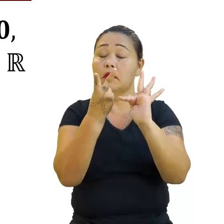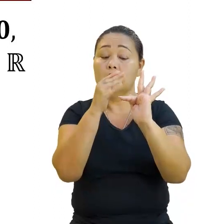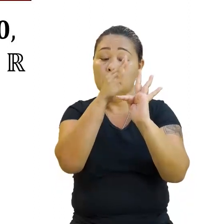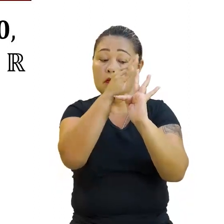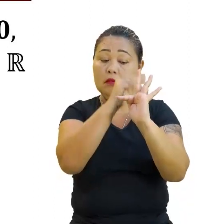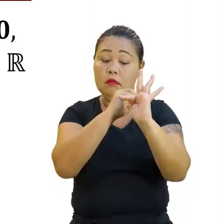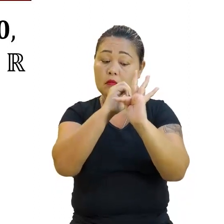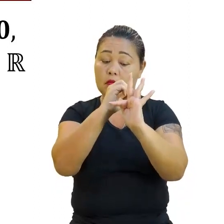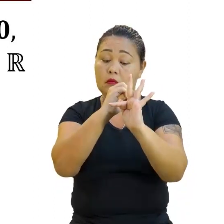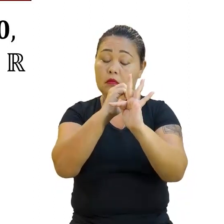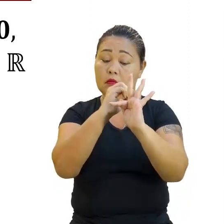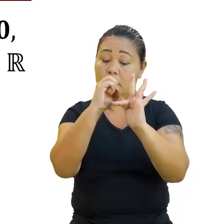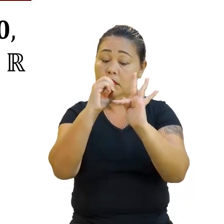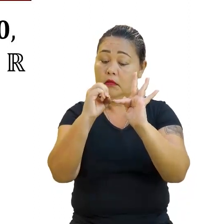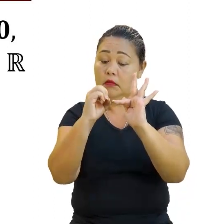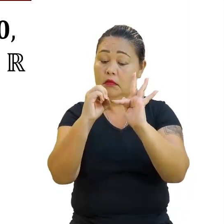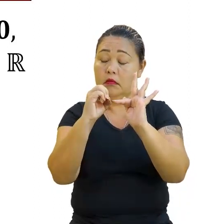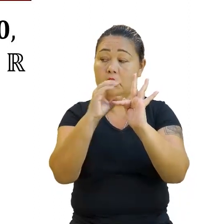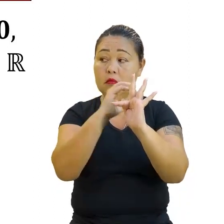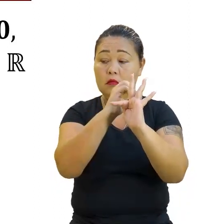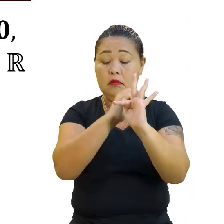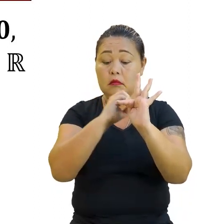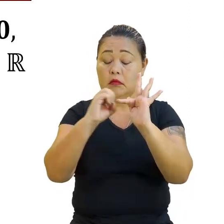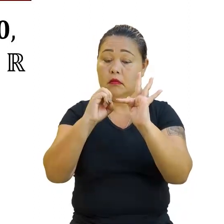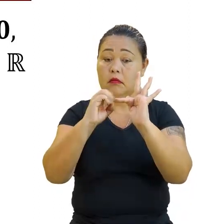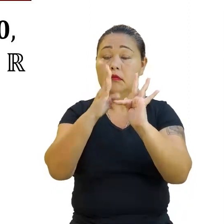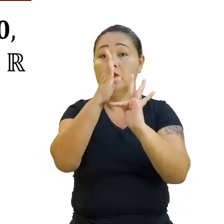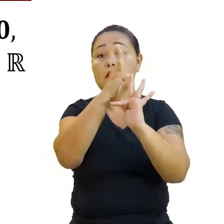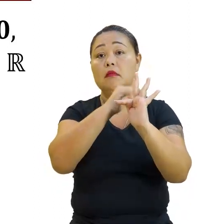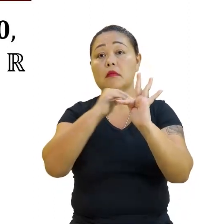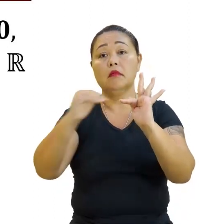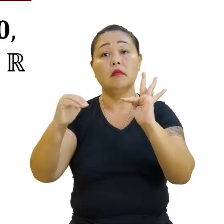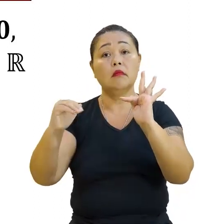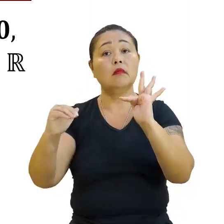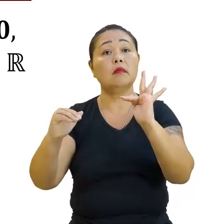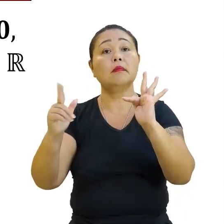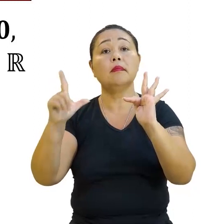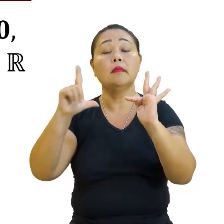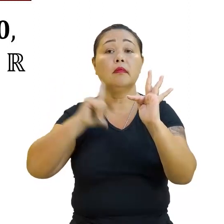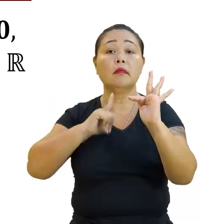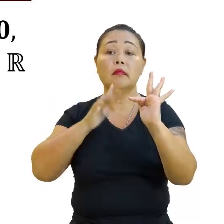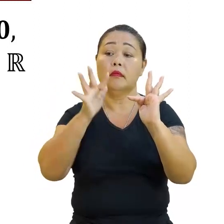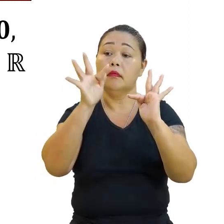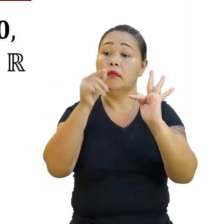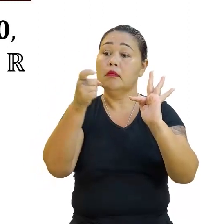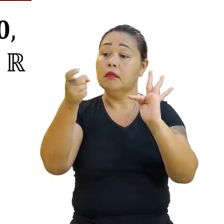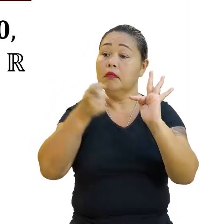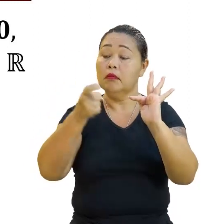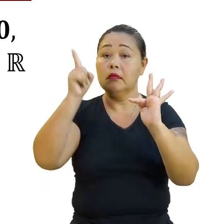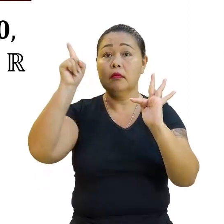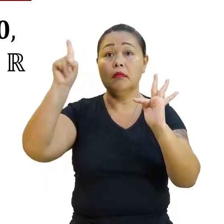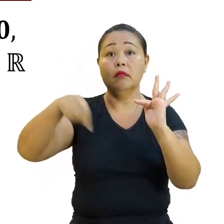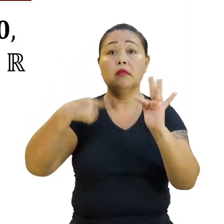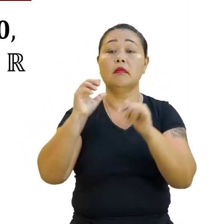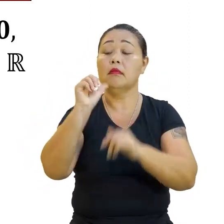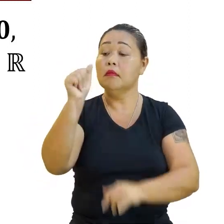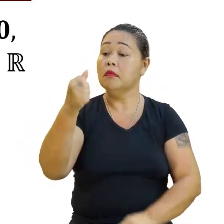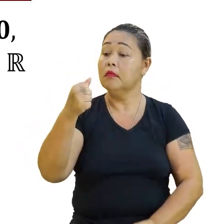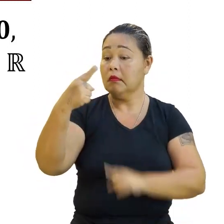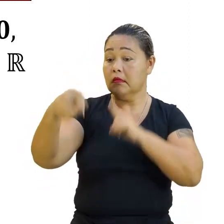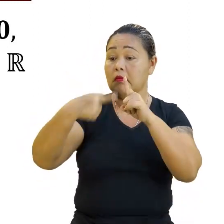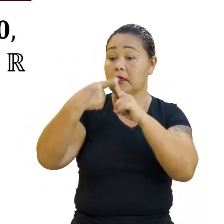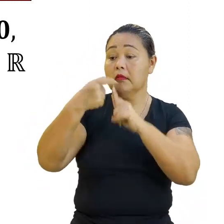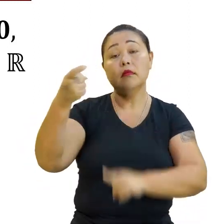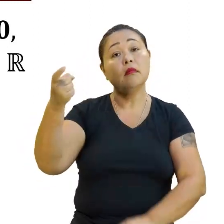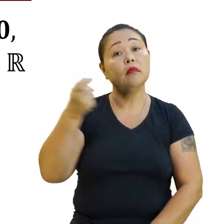zero, zero. Na função linear, nós temos um f de x igual a a vezes x. Aqui